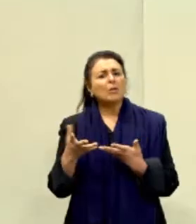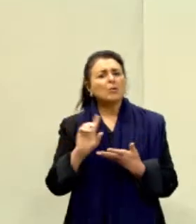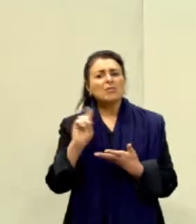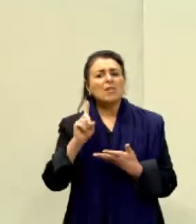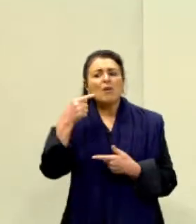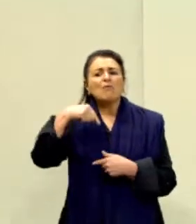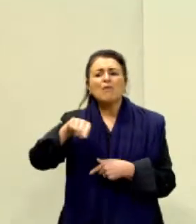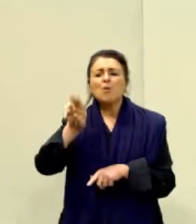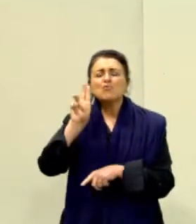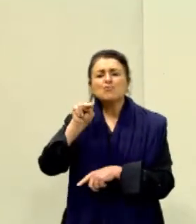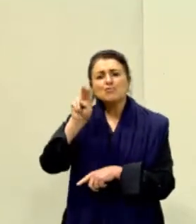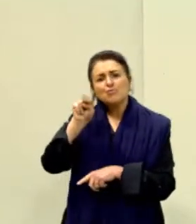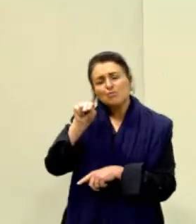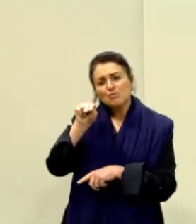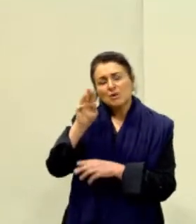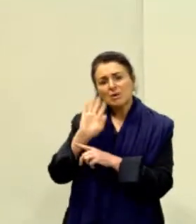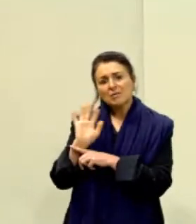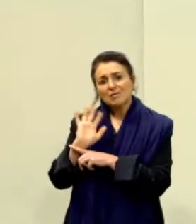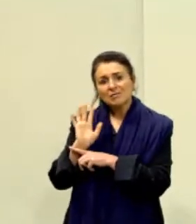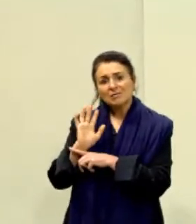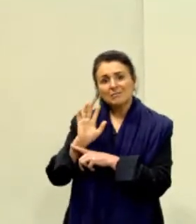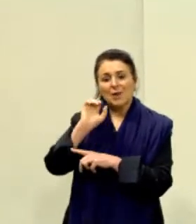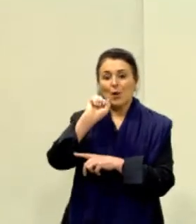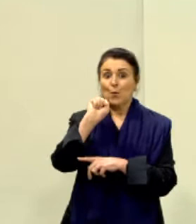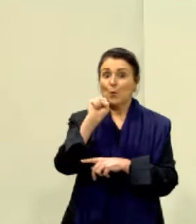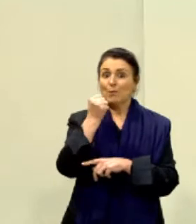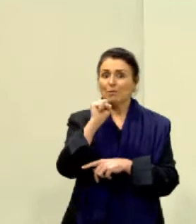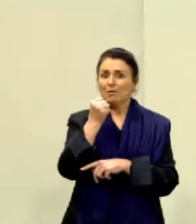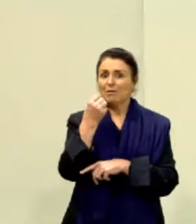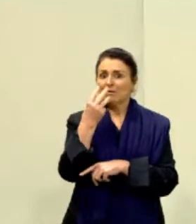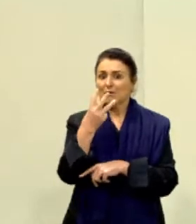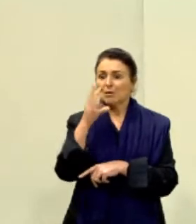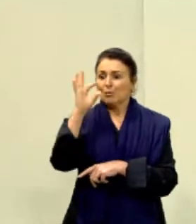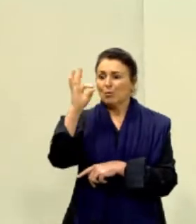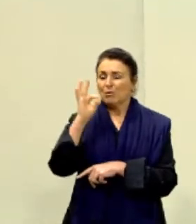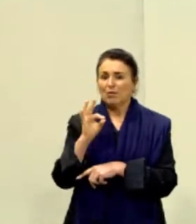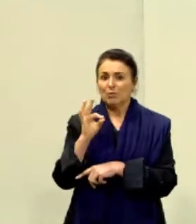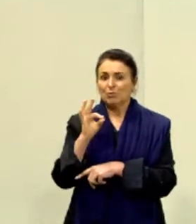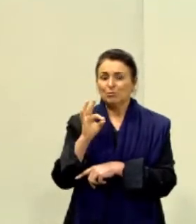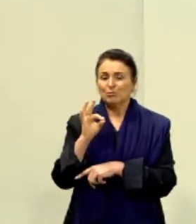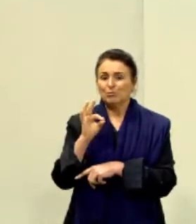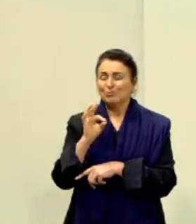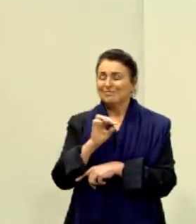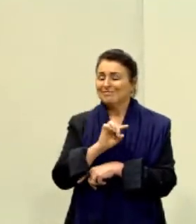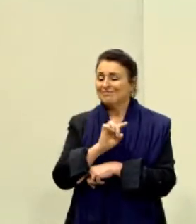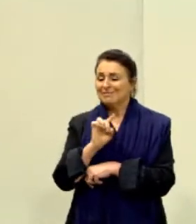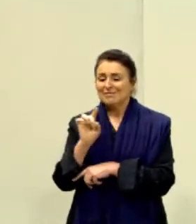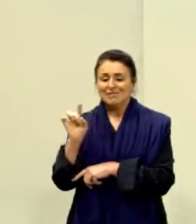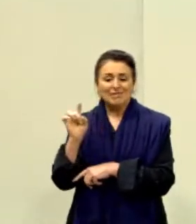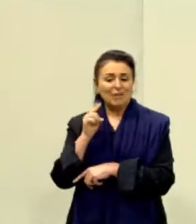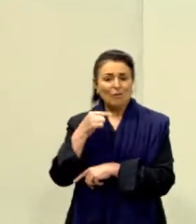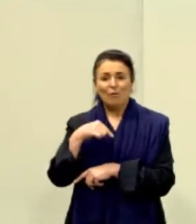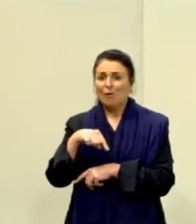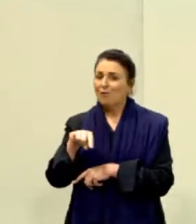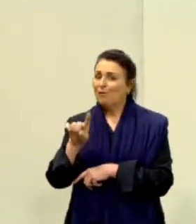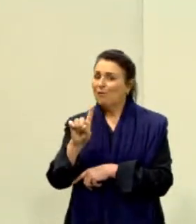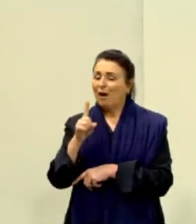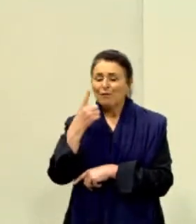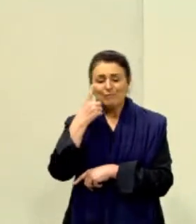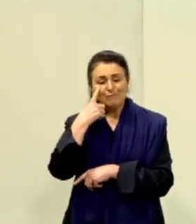83% dos brasileiros não frequenta